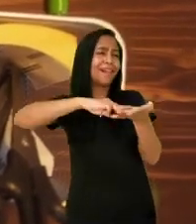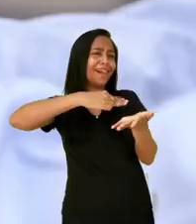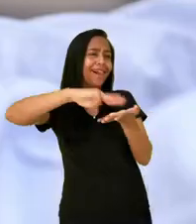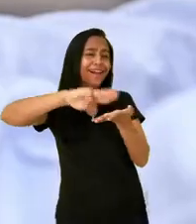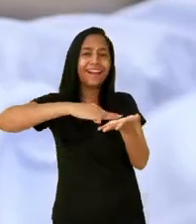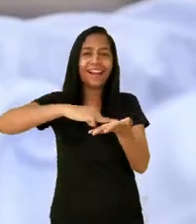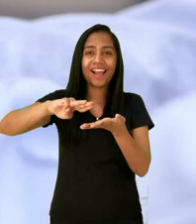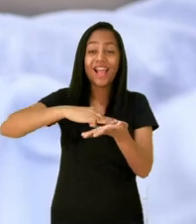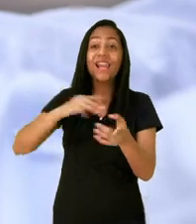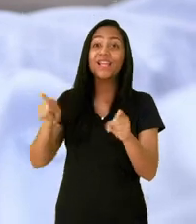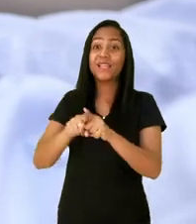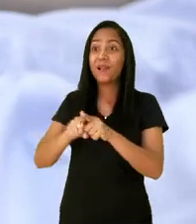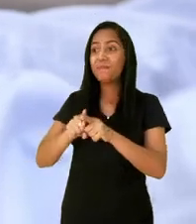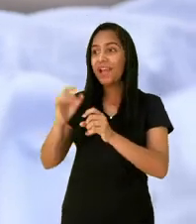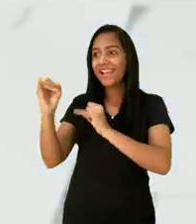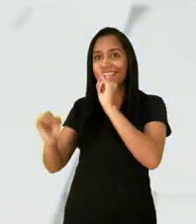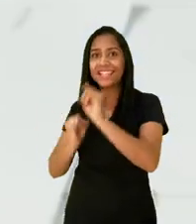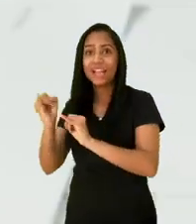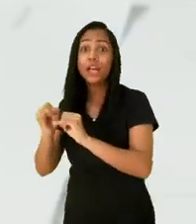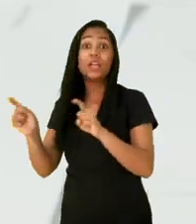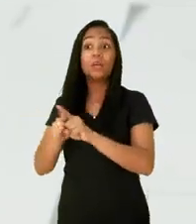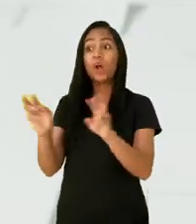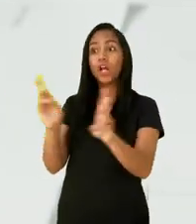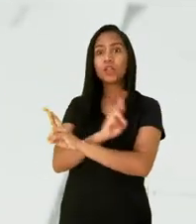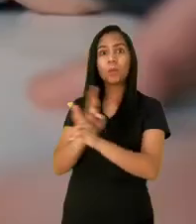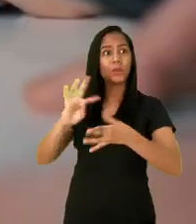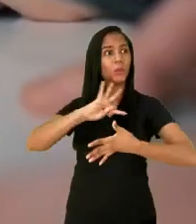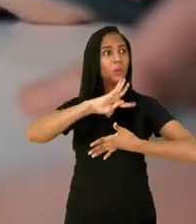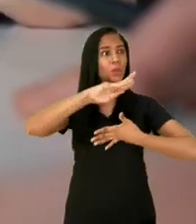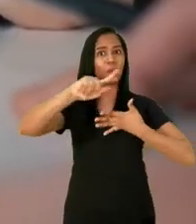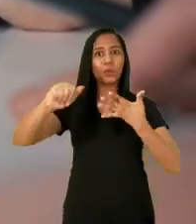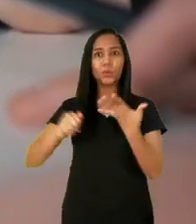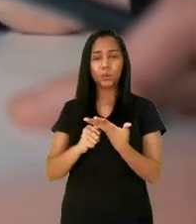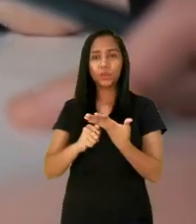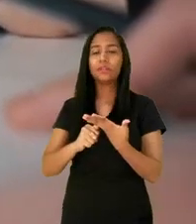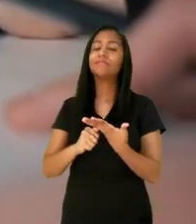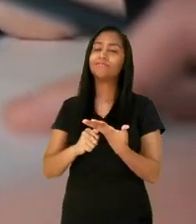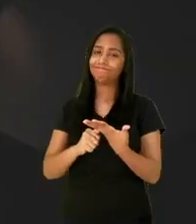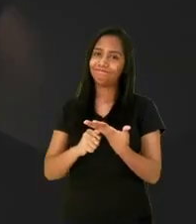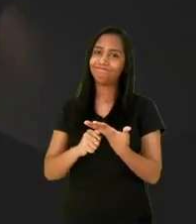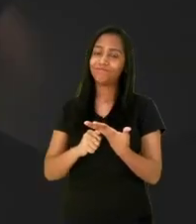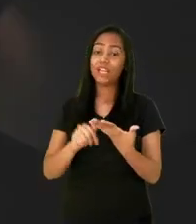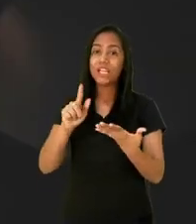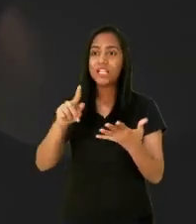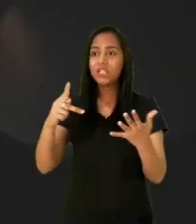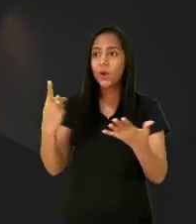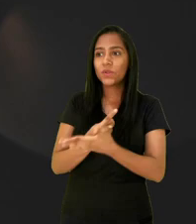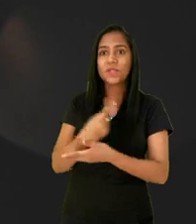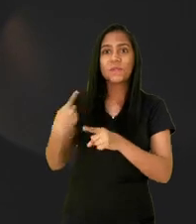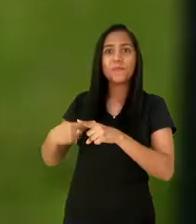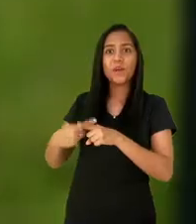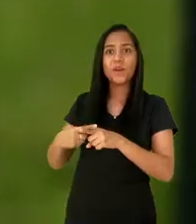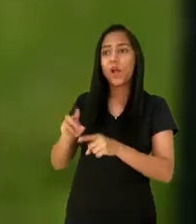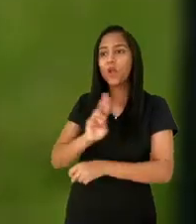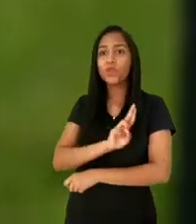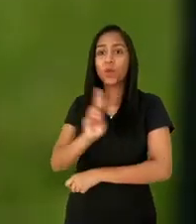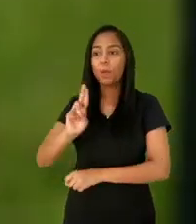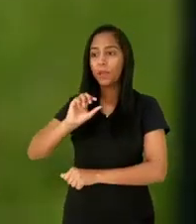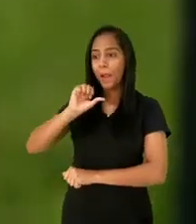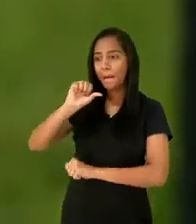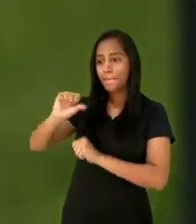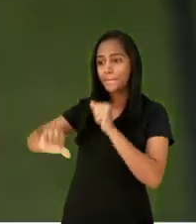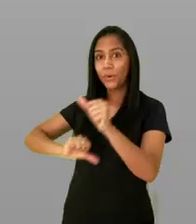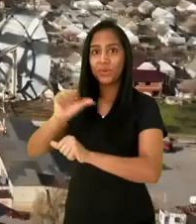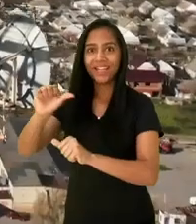remoto, nas conversas por mensagem, nas compras pela internet e até nos relacionamentos. Mudou nossa rotina. E